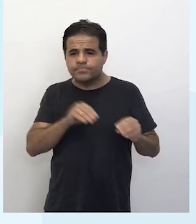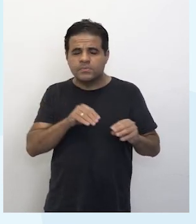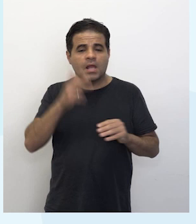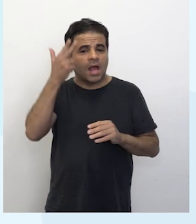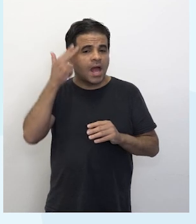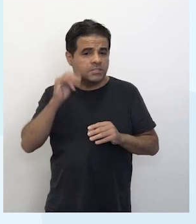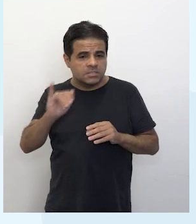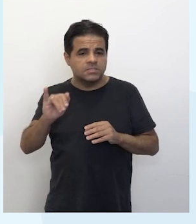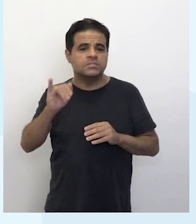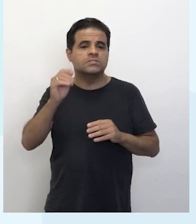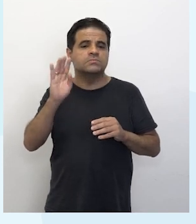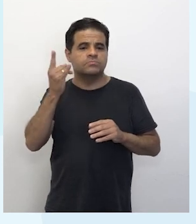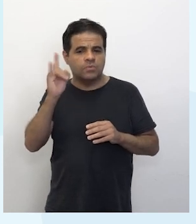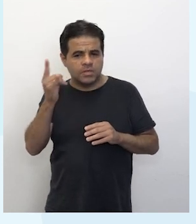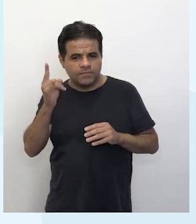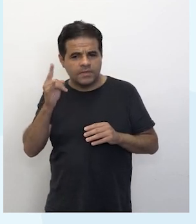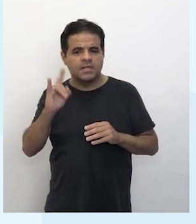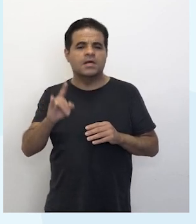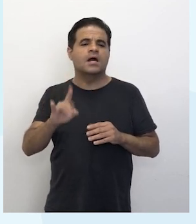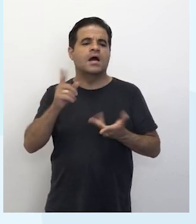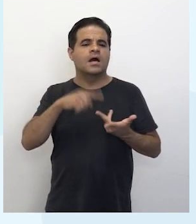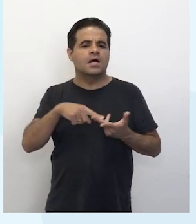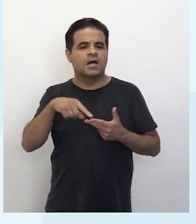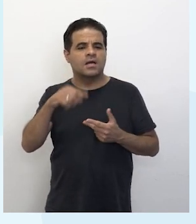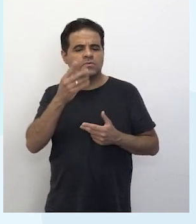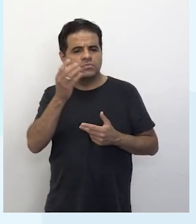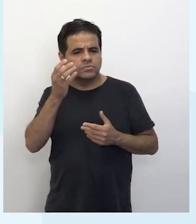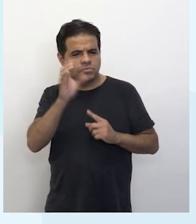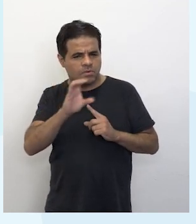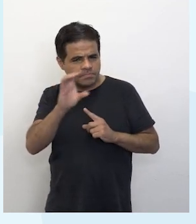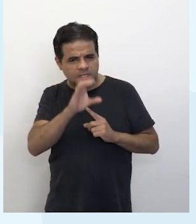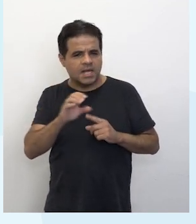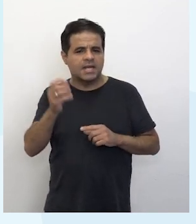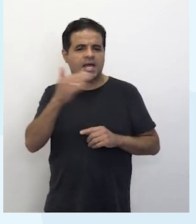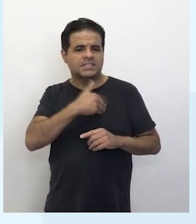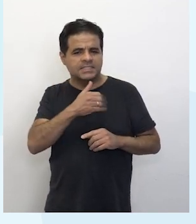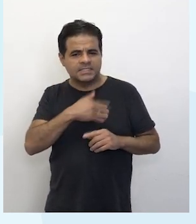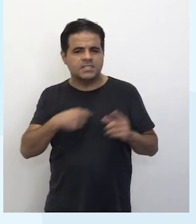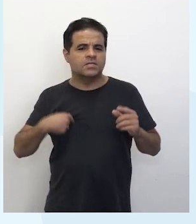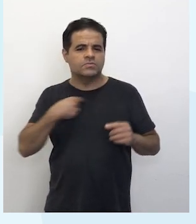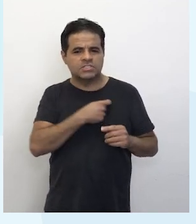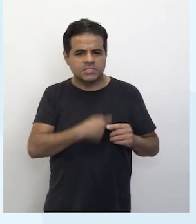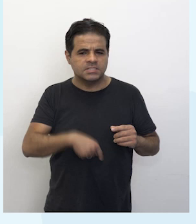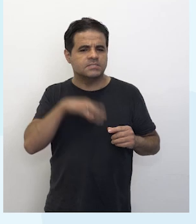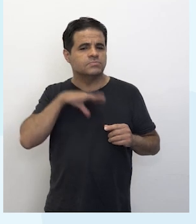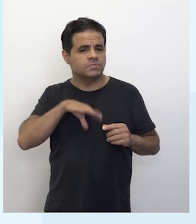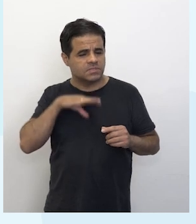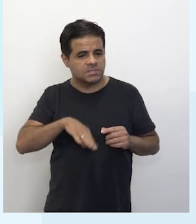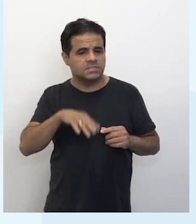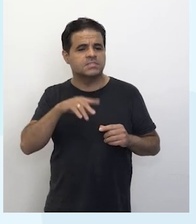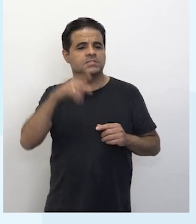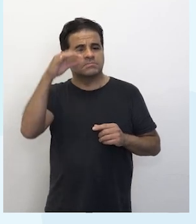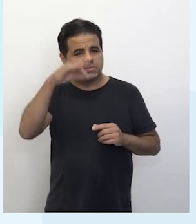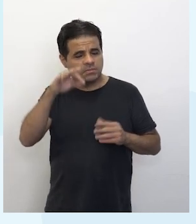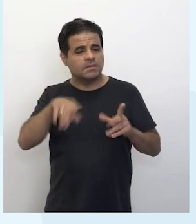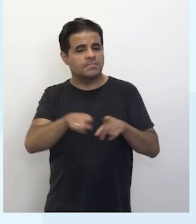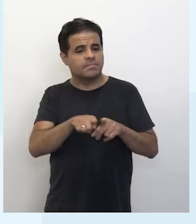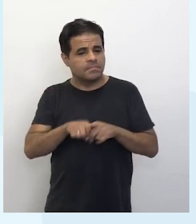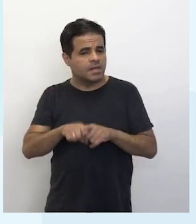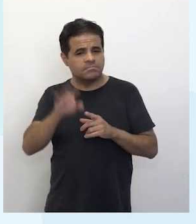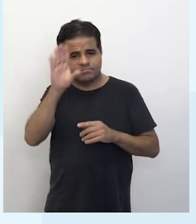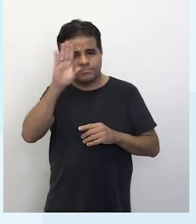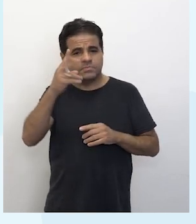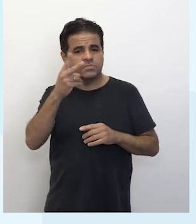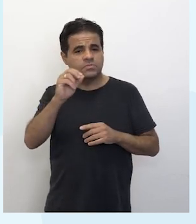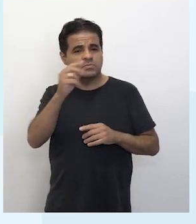Haitianos, bolivianos, venezuelanos, colombianos, argentinos, chineses, portugueses, peruanos e os principais de